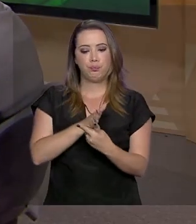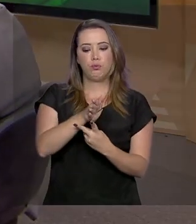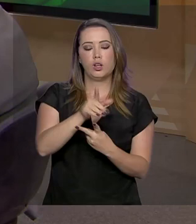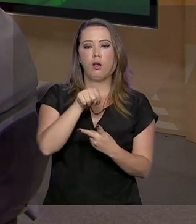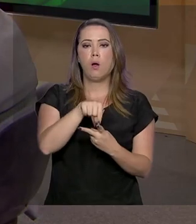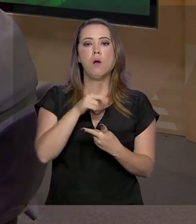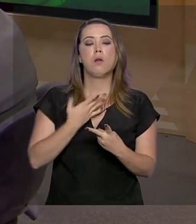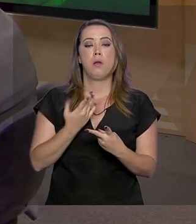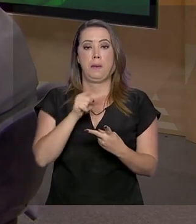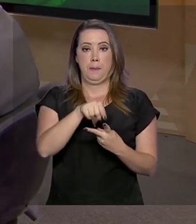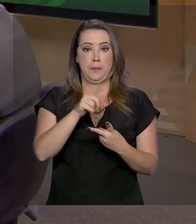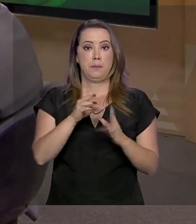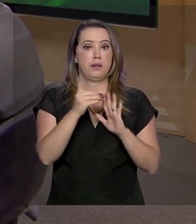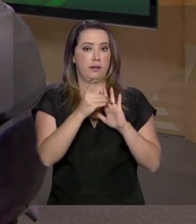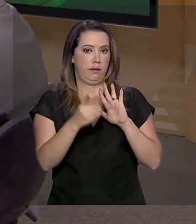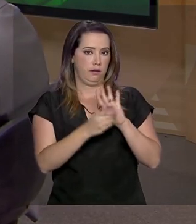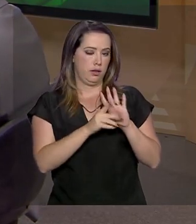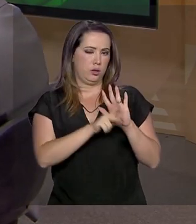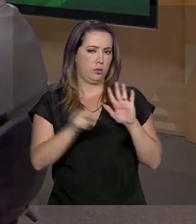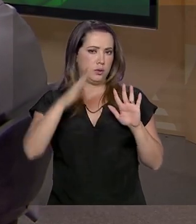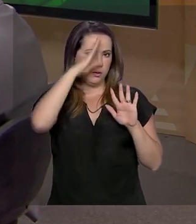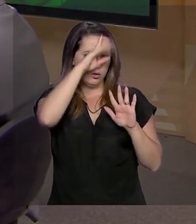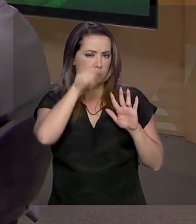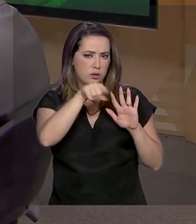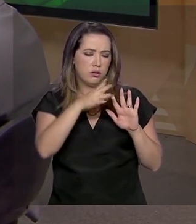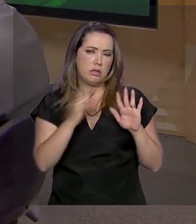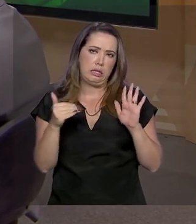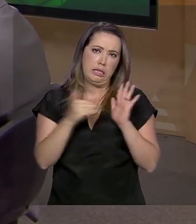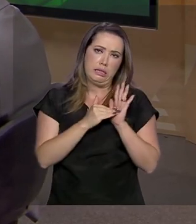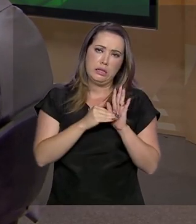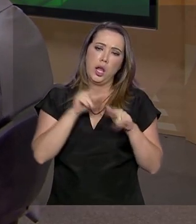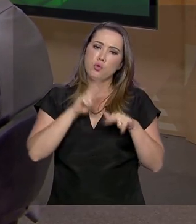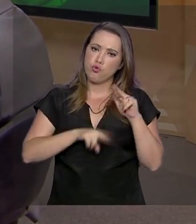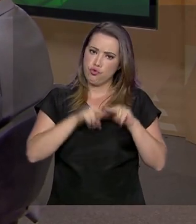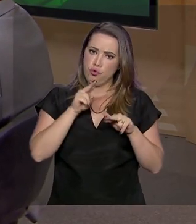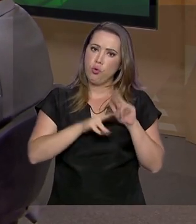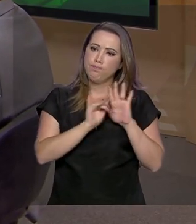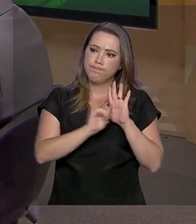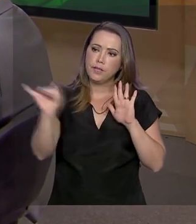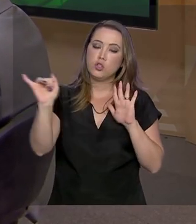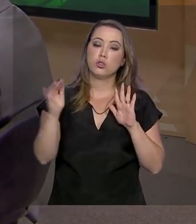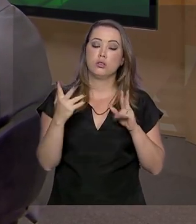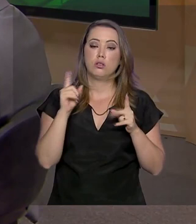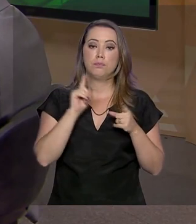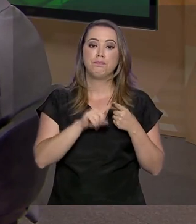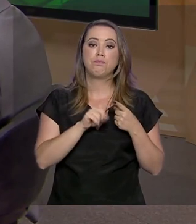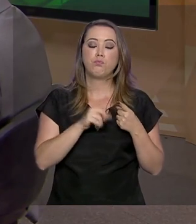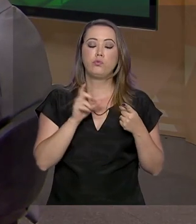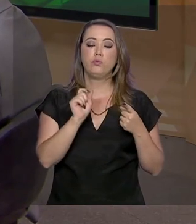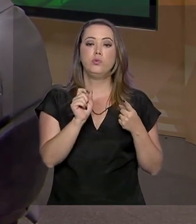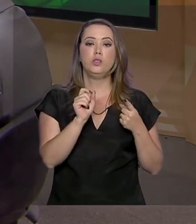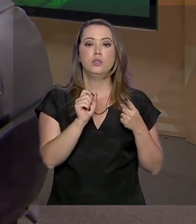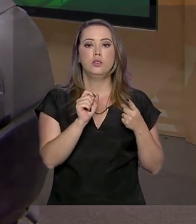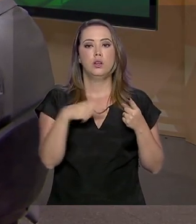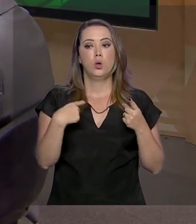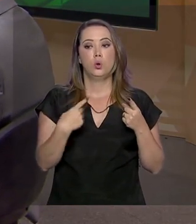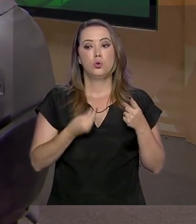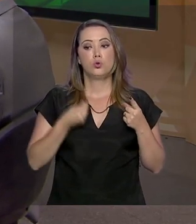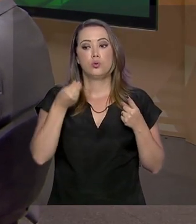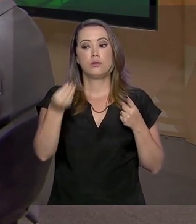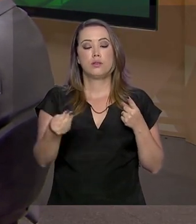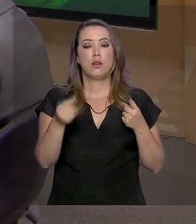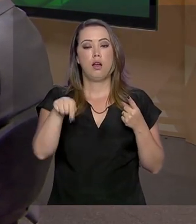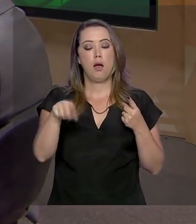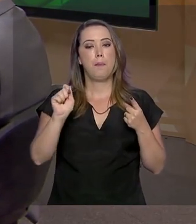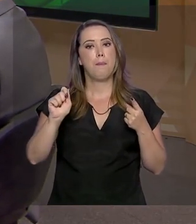é um decreto presidencial que deve sair até o meio do ano, até junho, onde nos dará mais